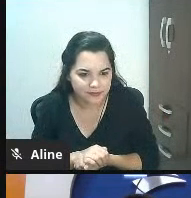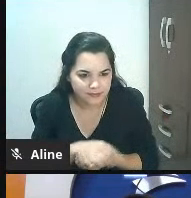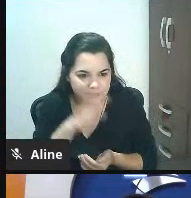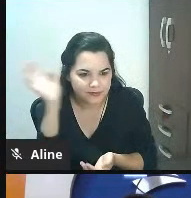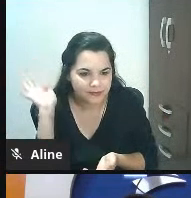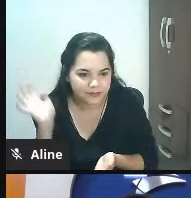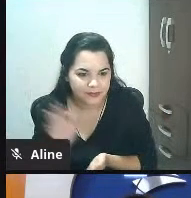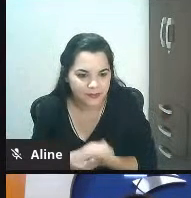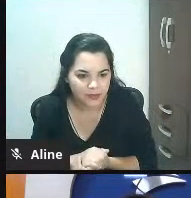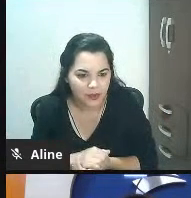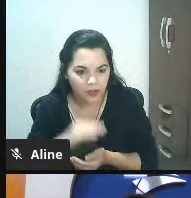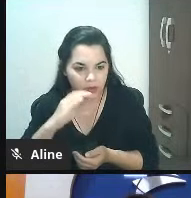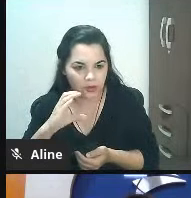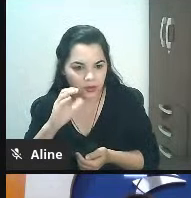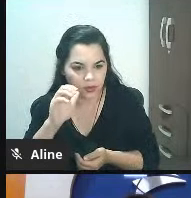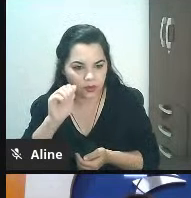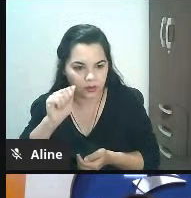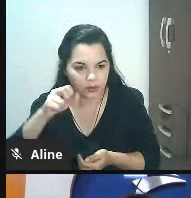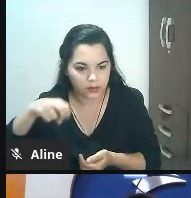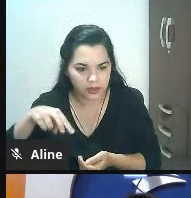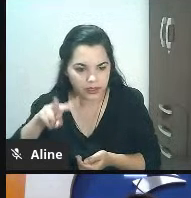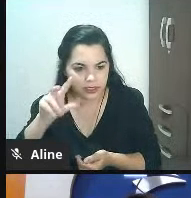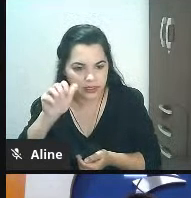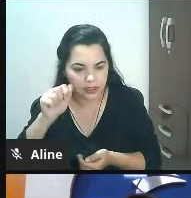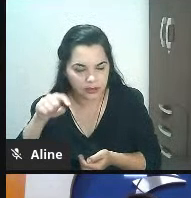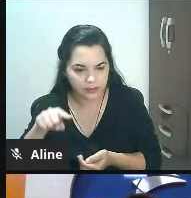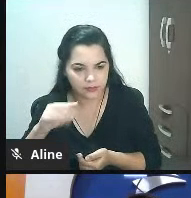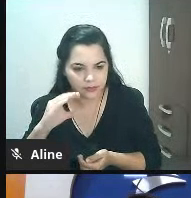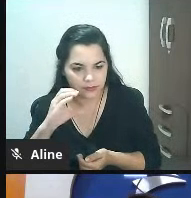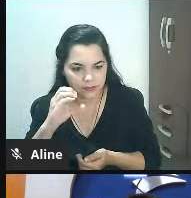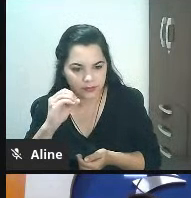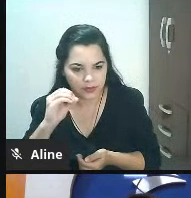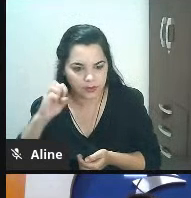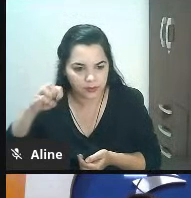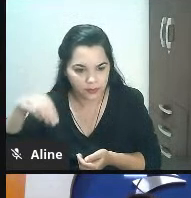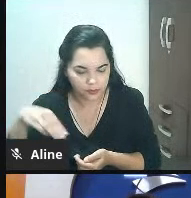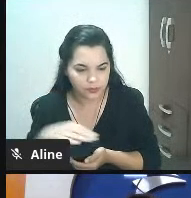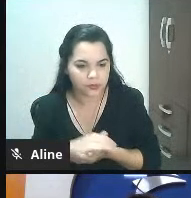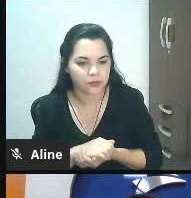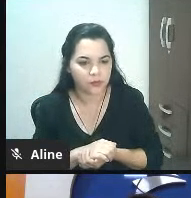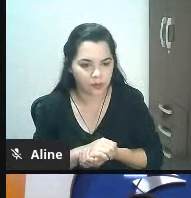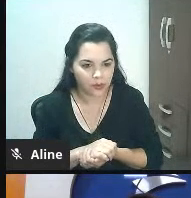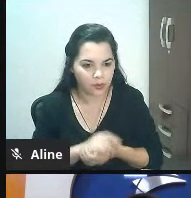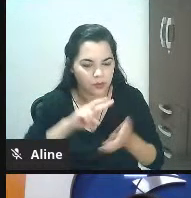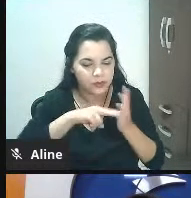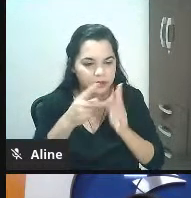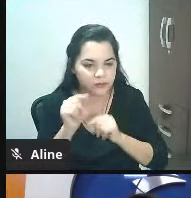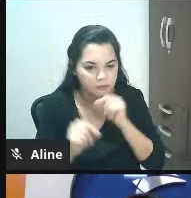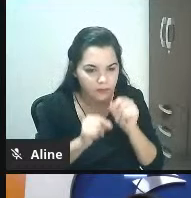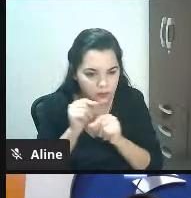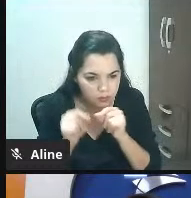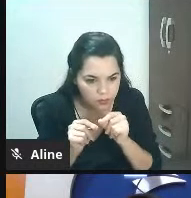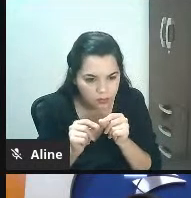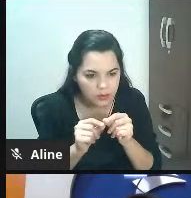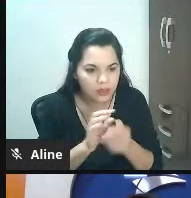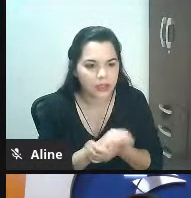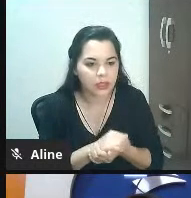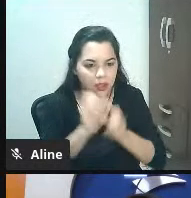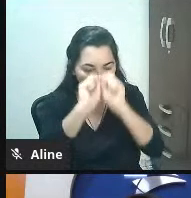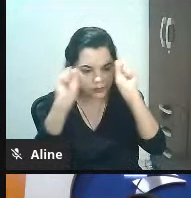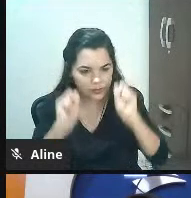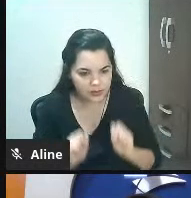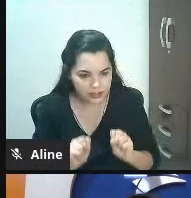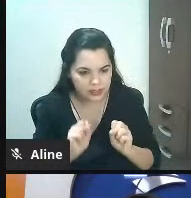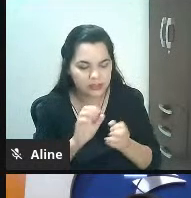últimas ferramentas aqui ó o Canva que é uma ferramenta olha pra que o Canva o Canva o é pra você poder